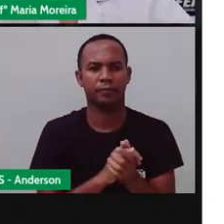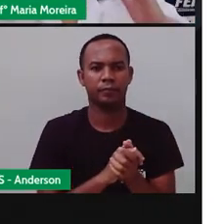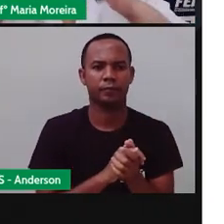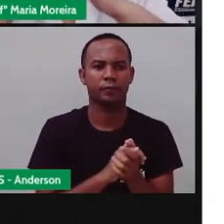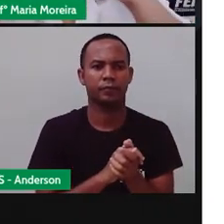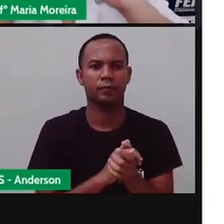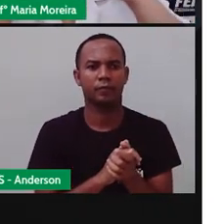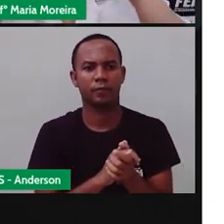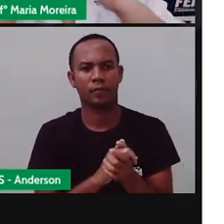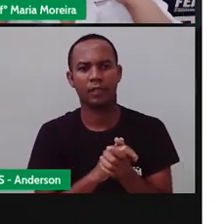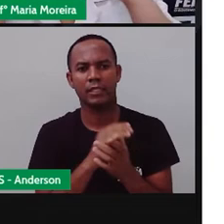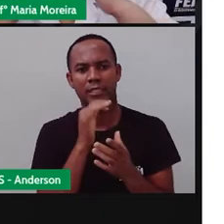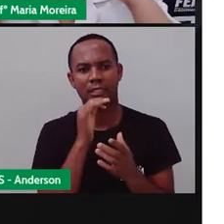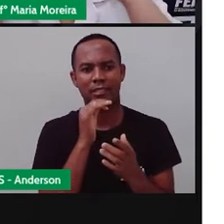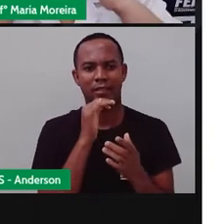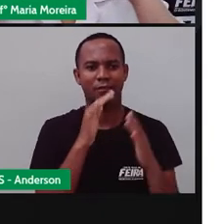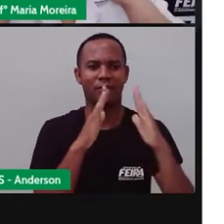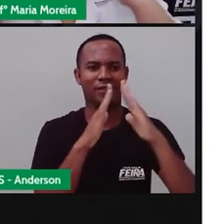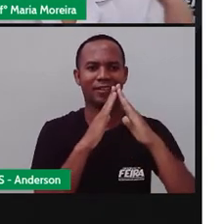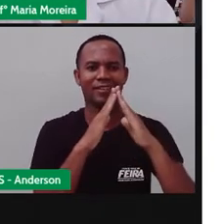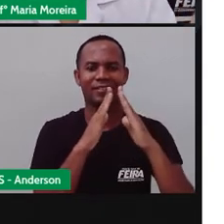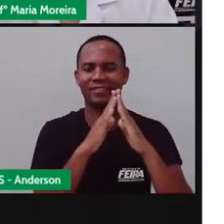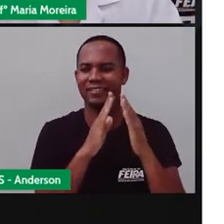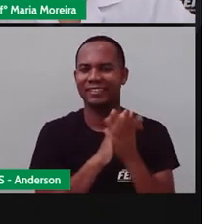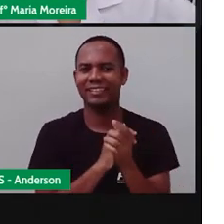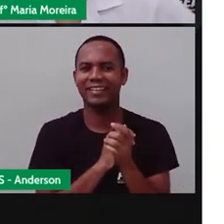Porque se casa não fosse assim agora, a gente ia... Ó!